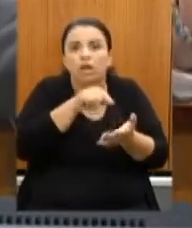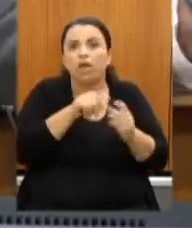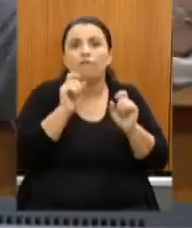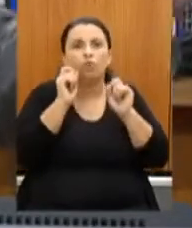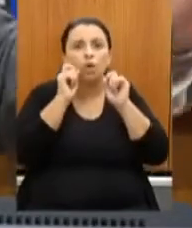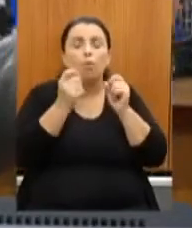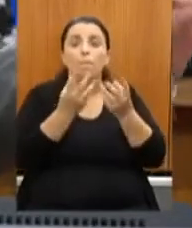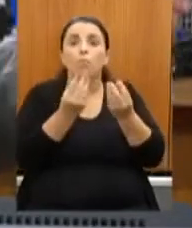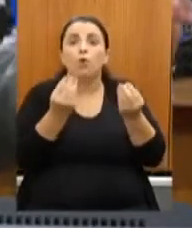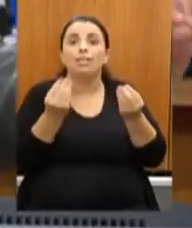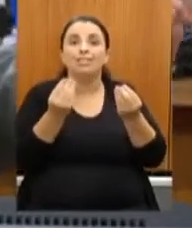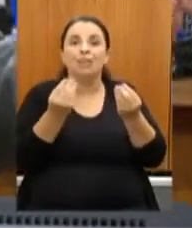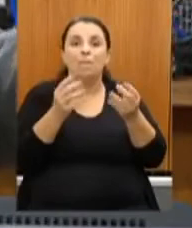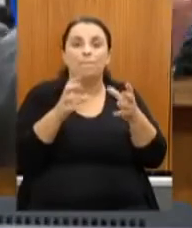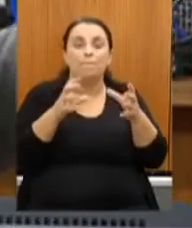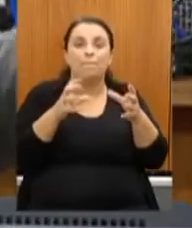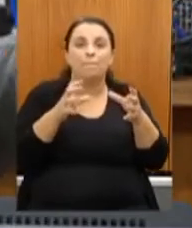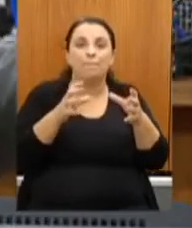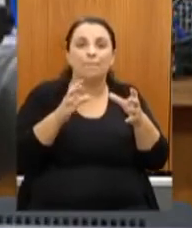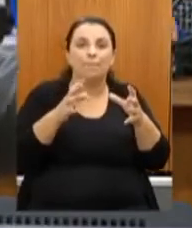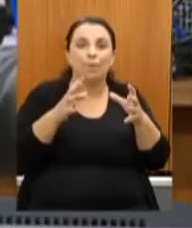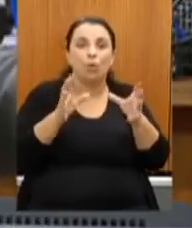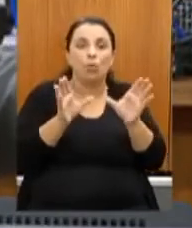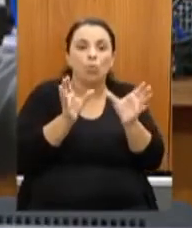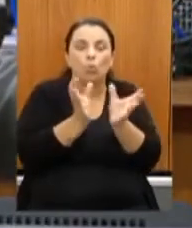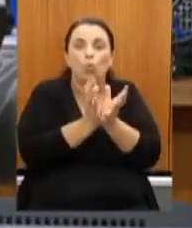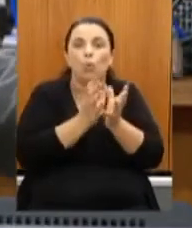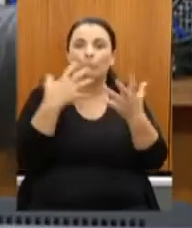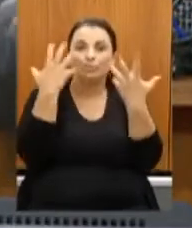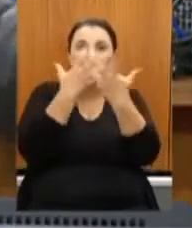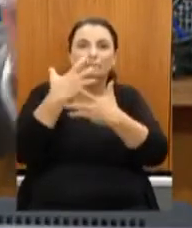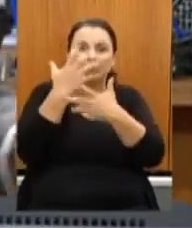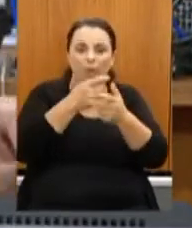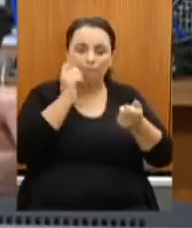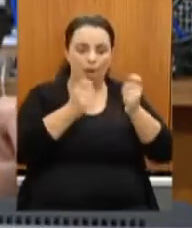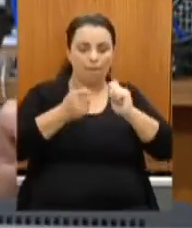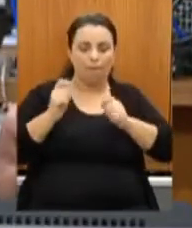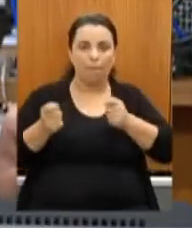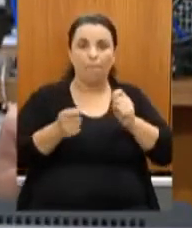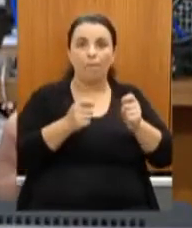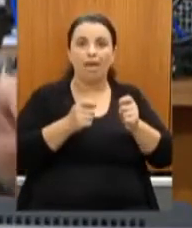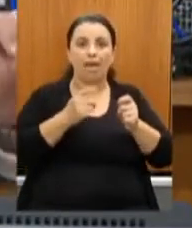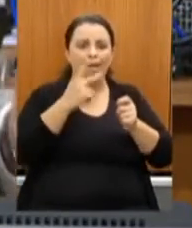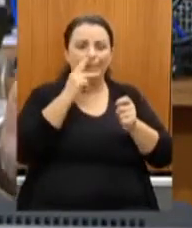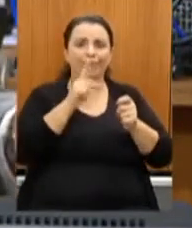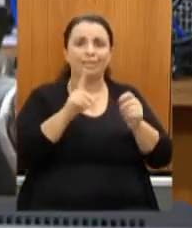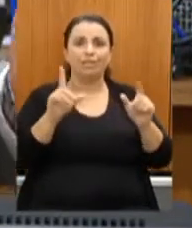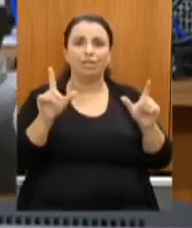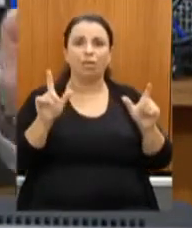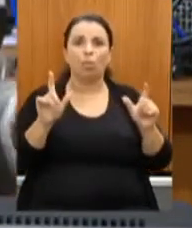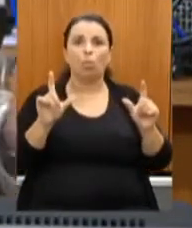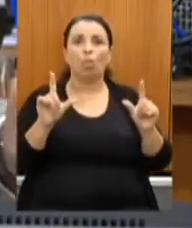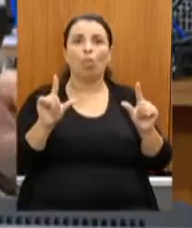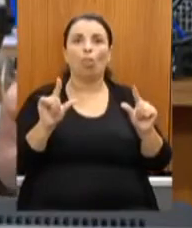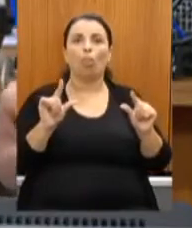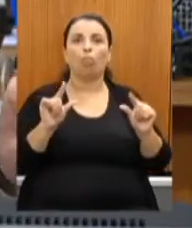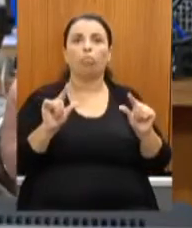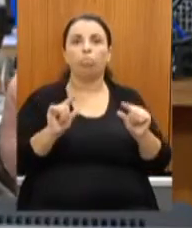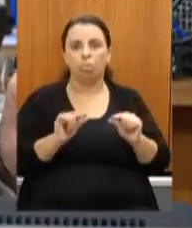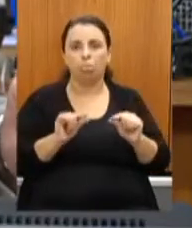bandas pequenas bandas que estão morrendo secretário por falta de recursos